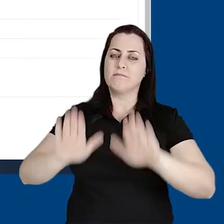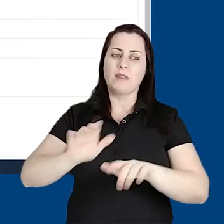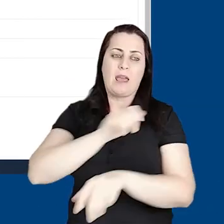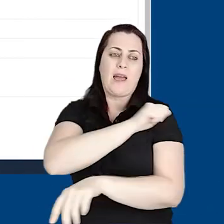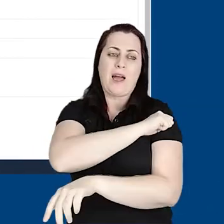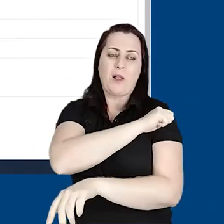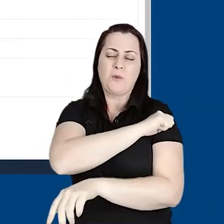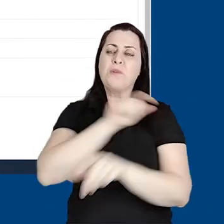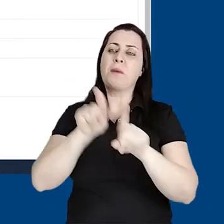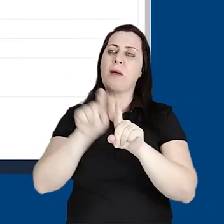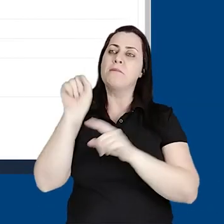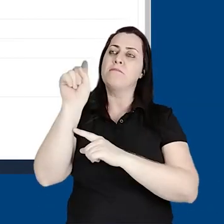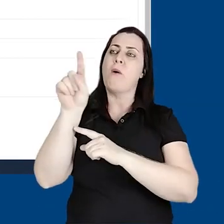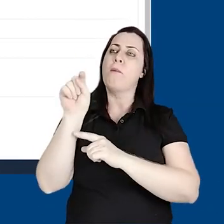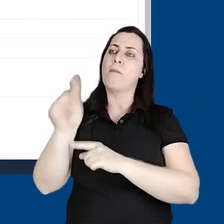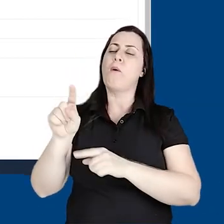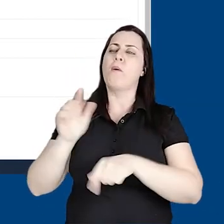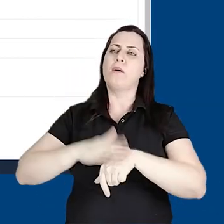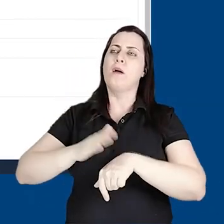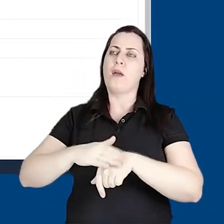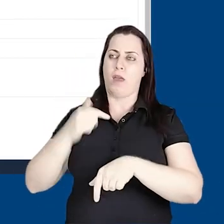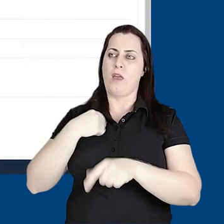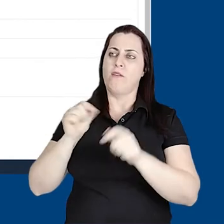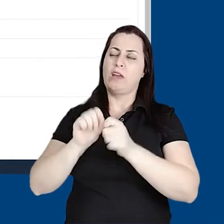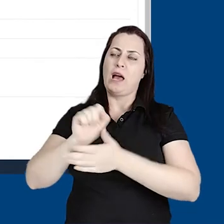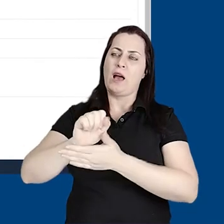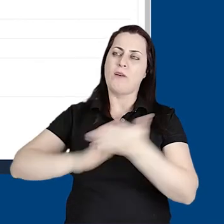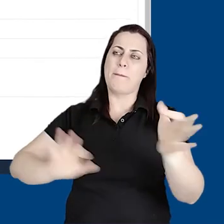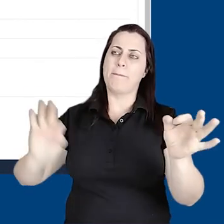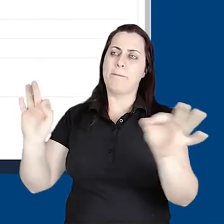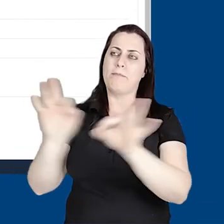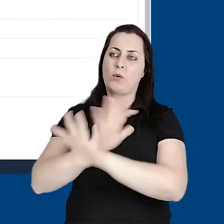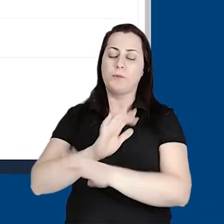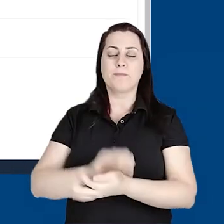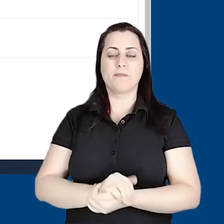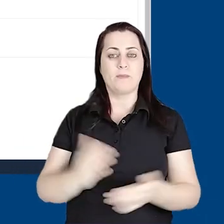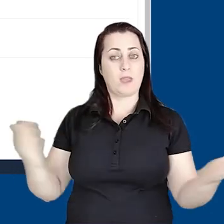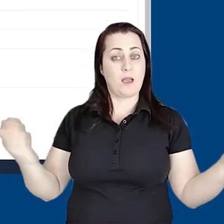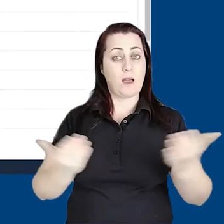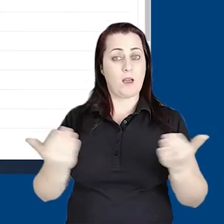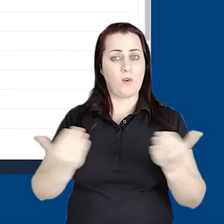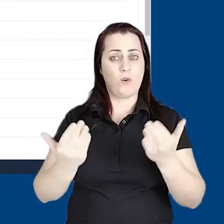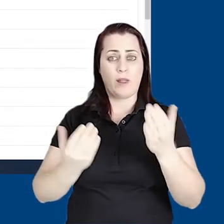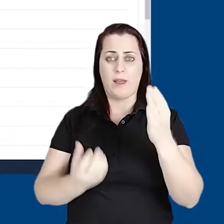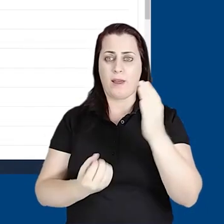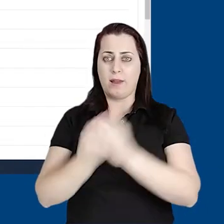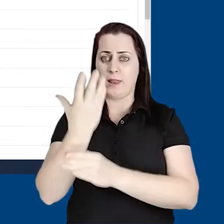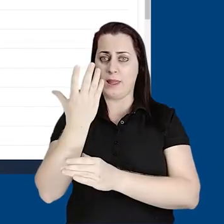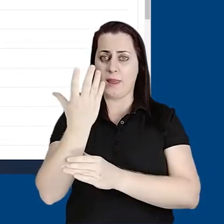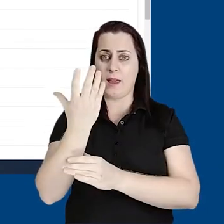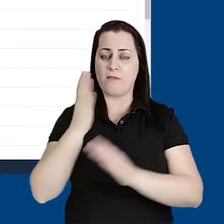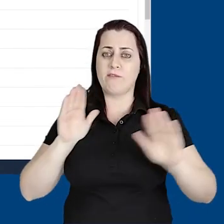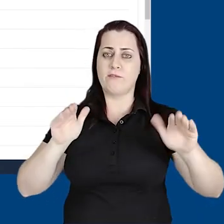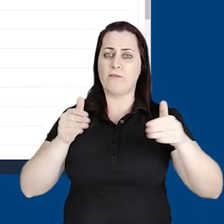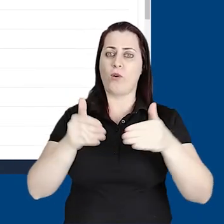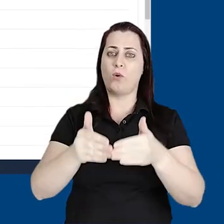Vamos manter. Os estudantes podem marcar manualmente a atividade como concluída. Agora vamos criar